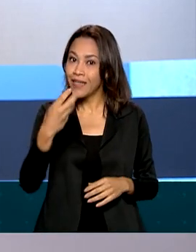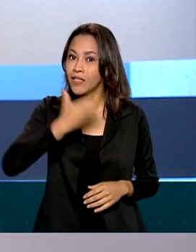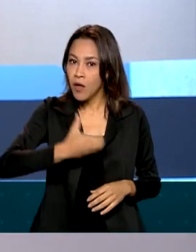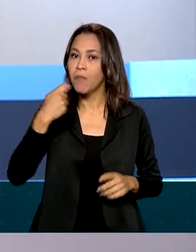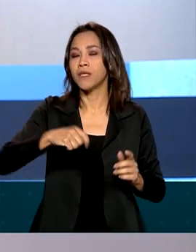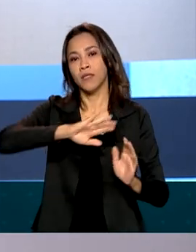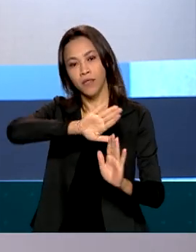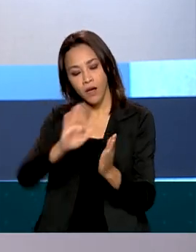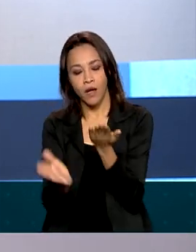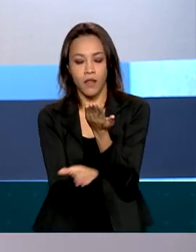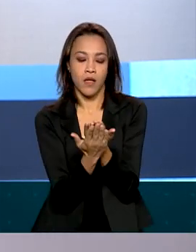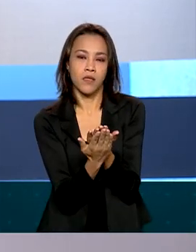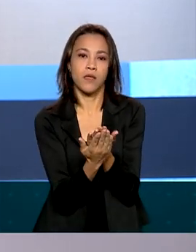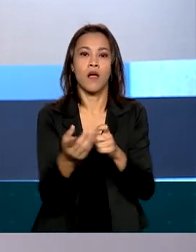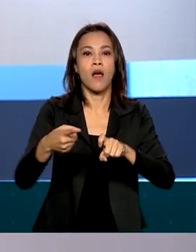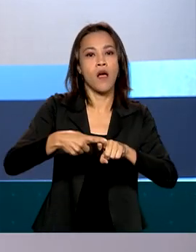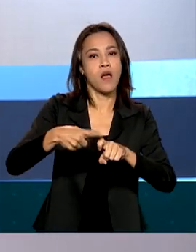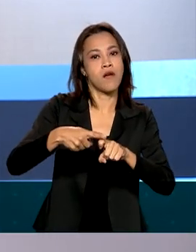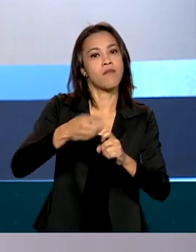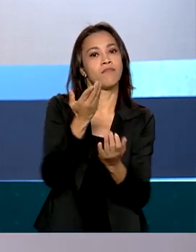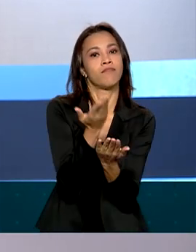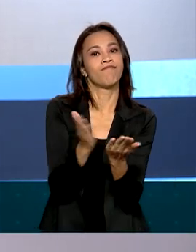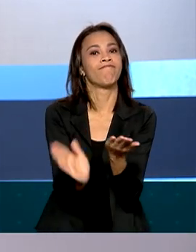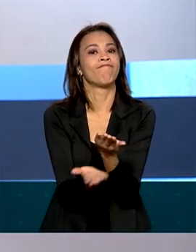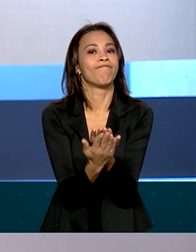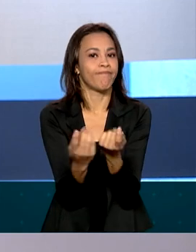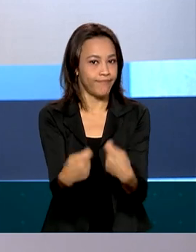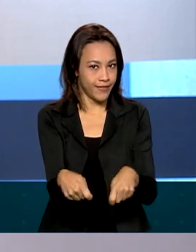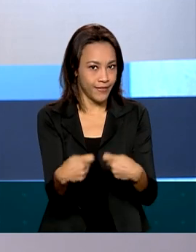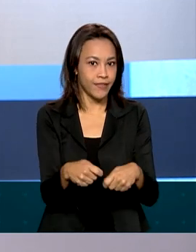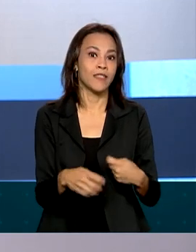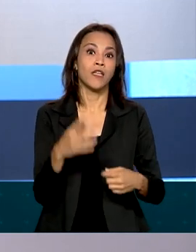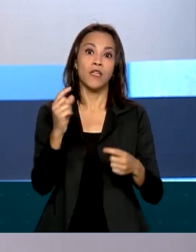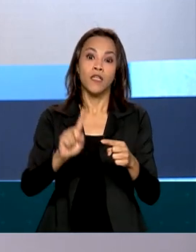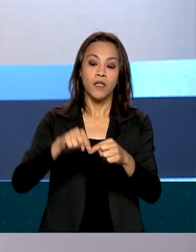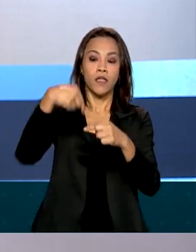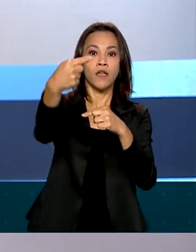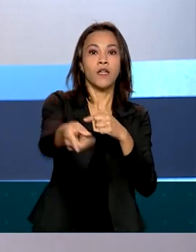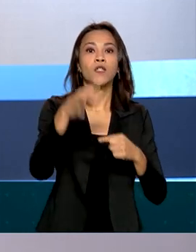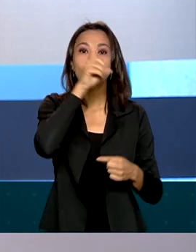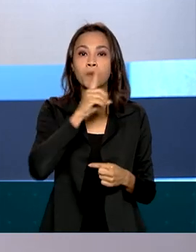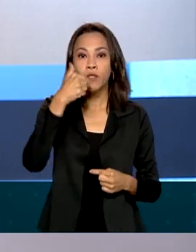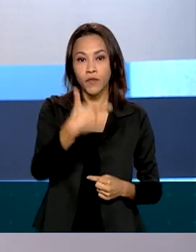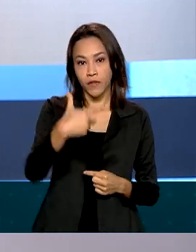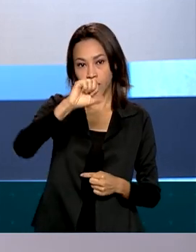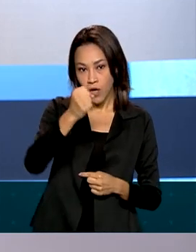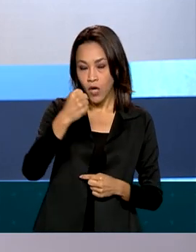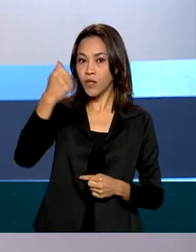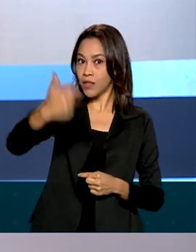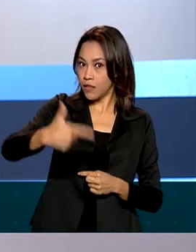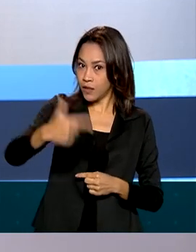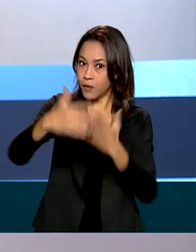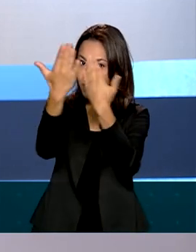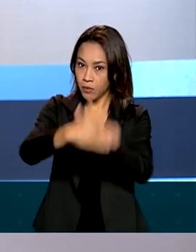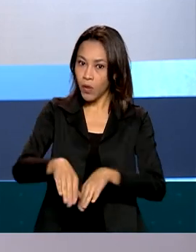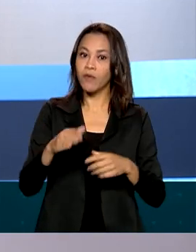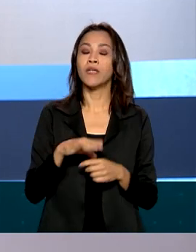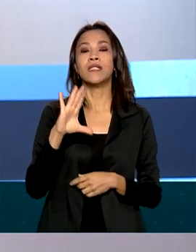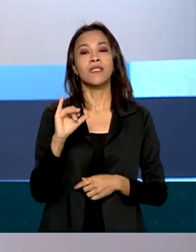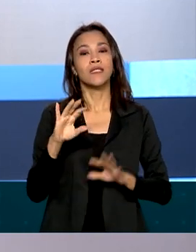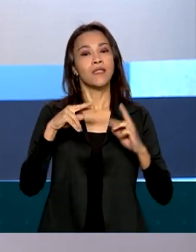atestado médico e no próximo domingo, dia 28, ocorre a segunda etapa do exame com as provas de ciências da natureza e